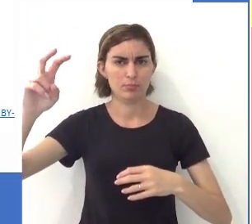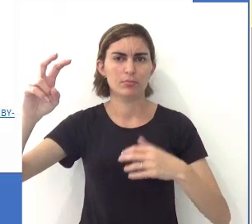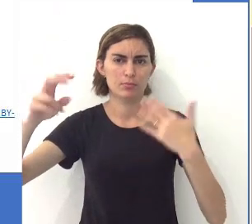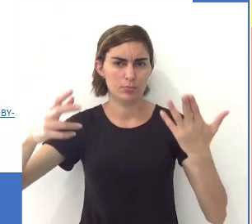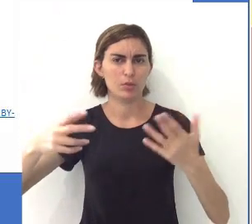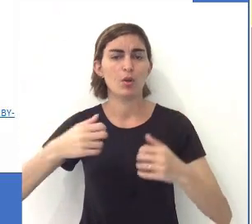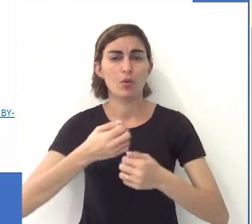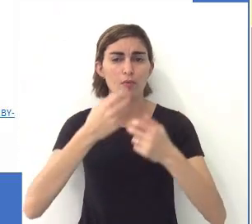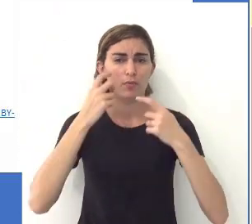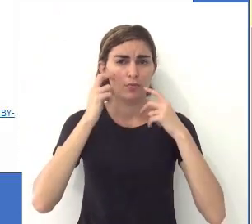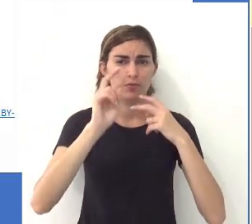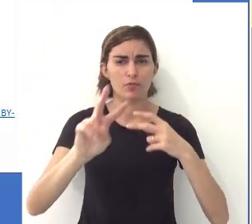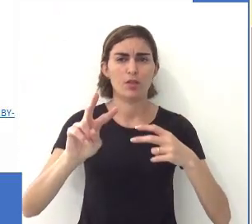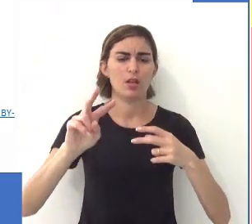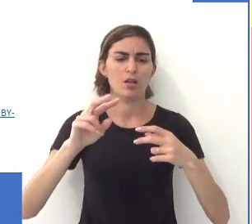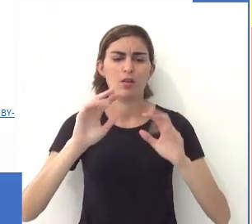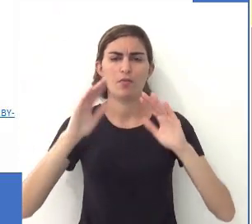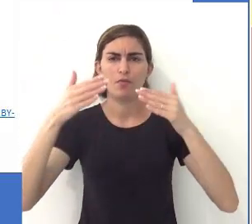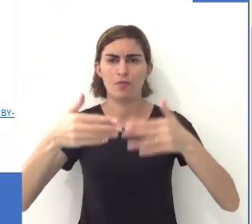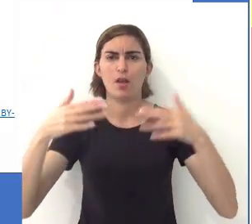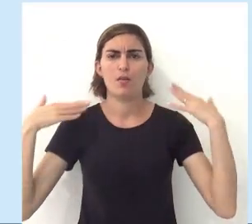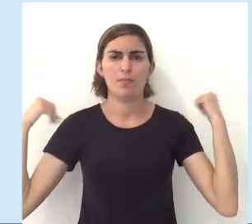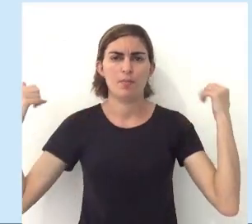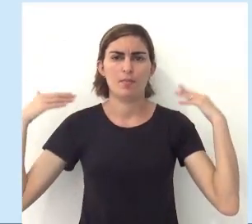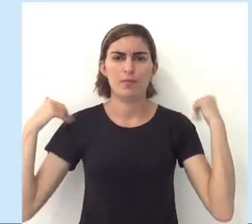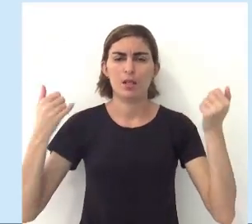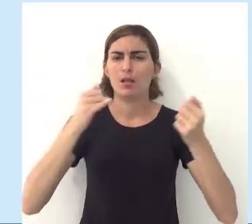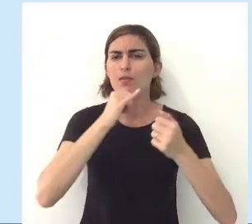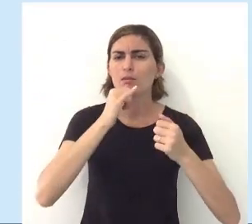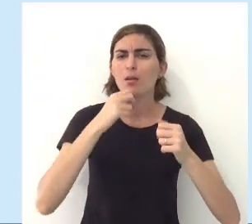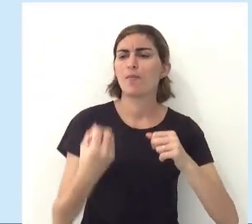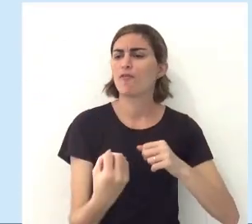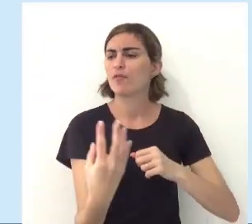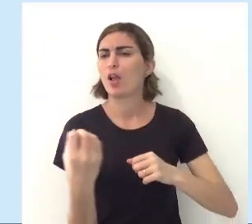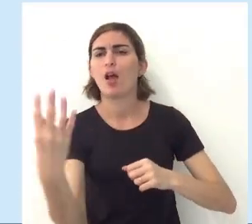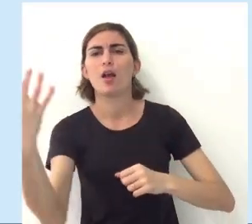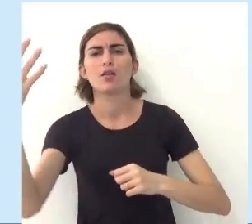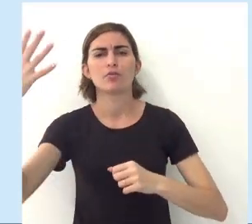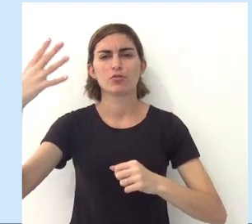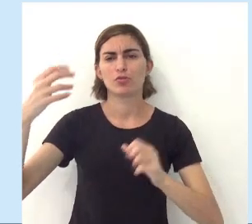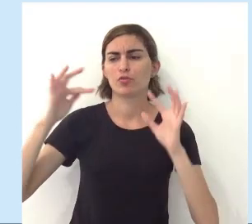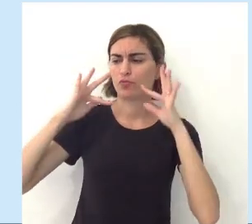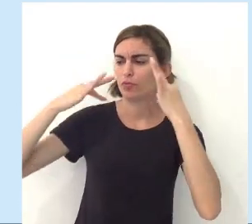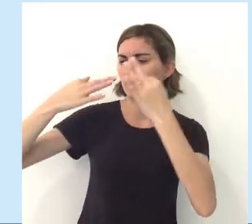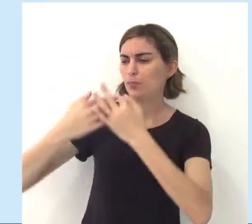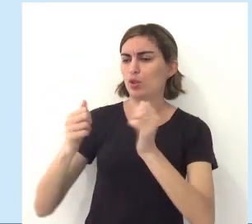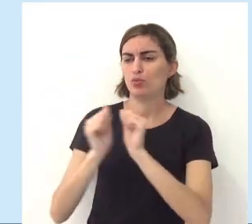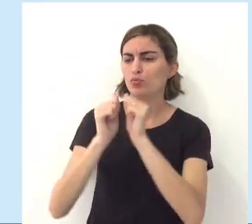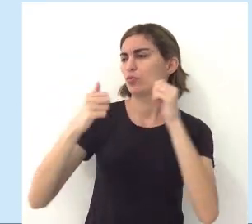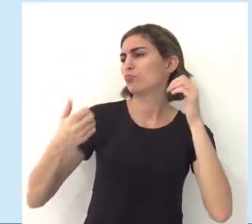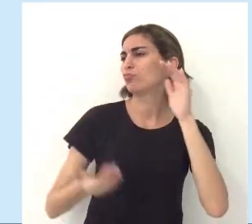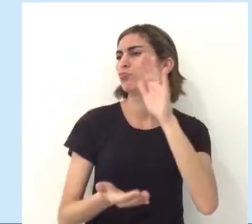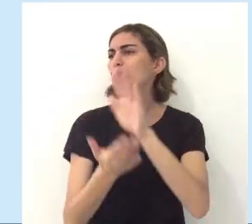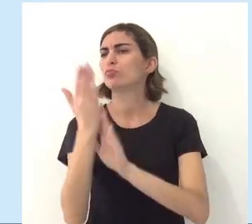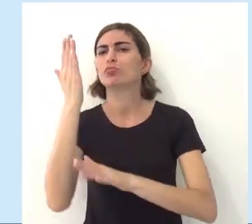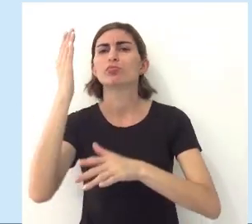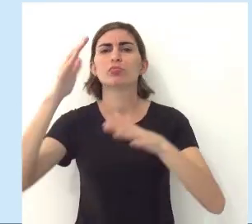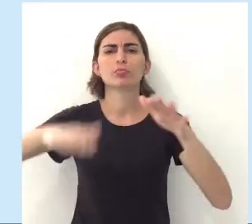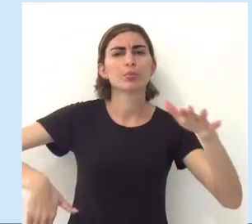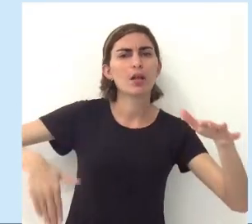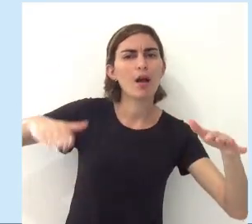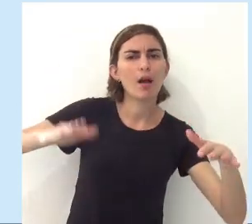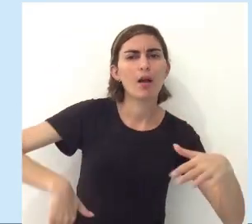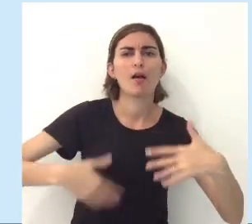cultural, tá? Então, quando você vai ver um turismo voltado pro lazer, é uma viagem que você faça com a sua família pra